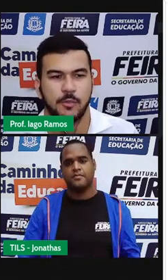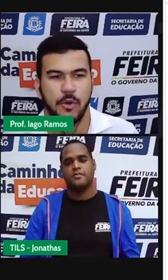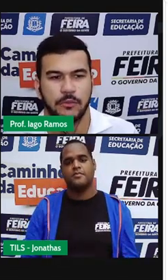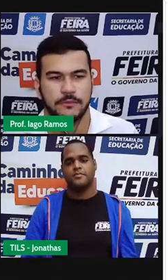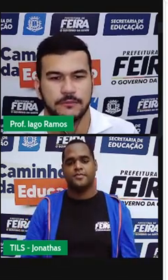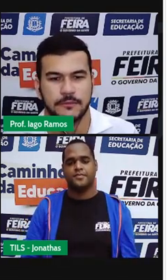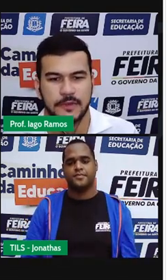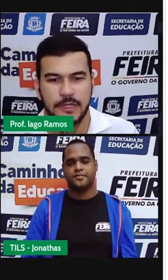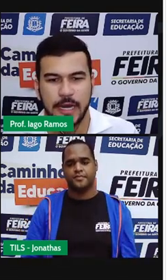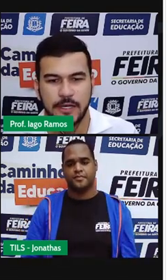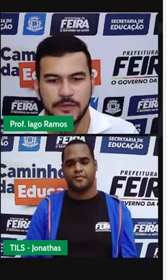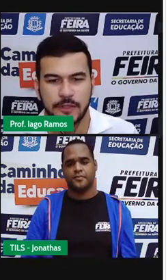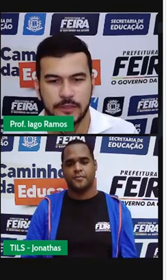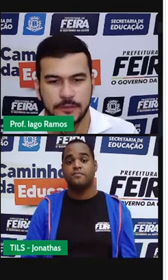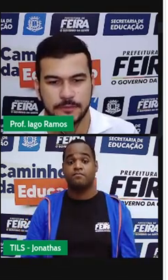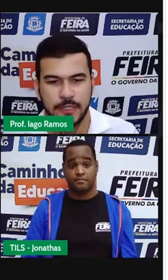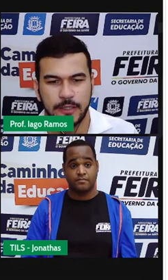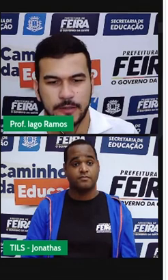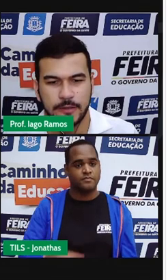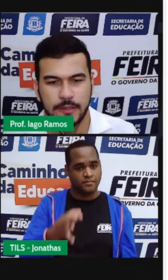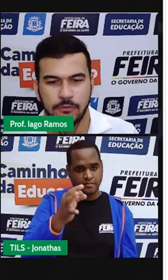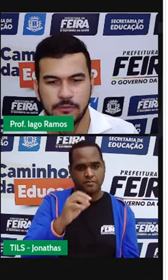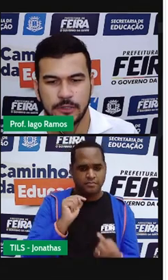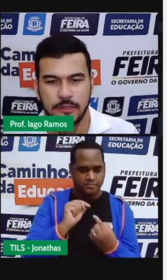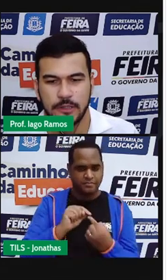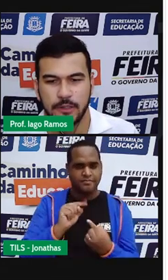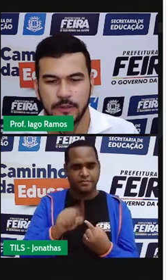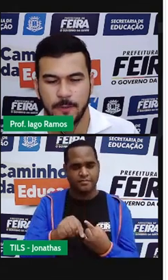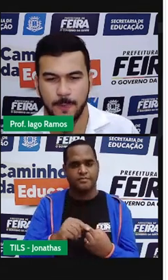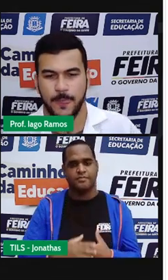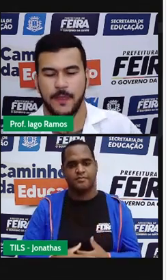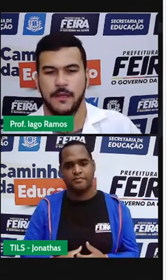Bom, é isso aí. Então,